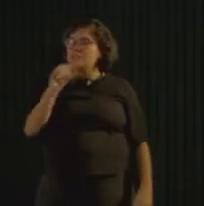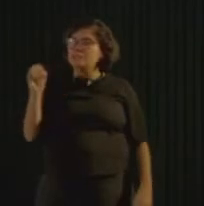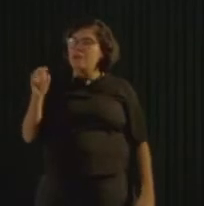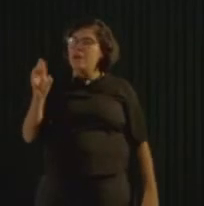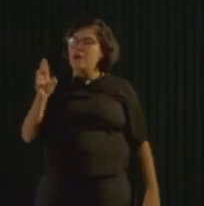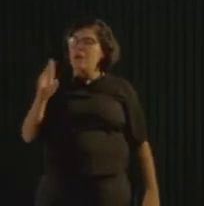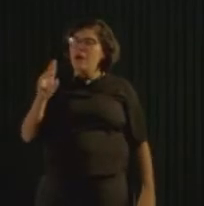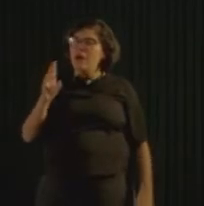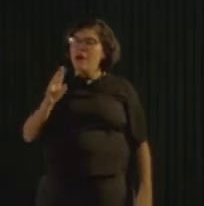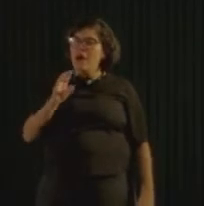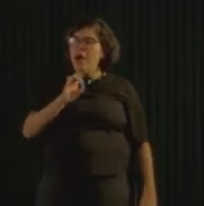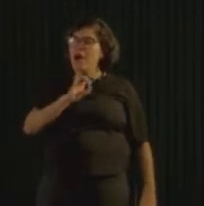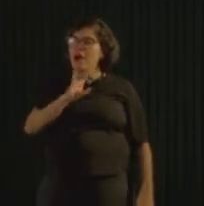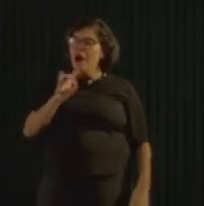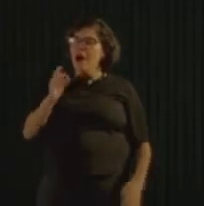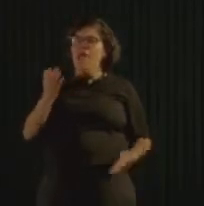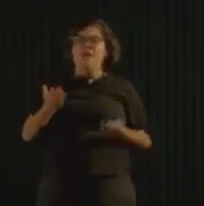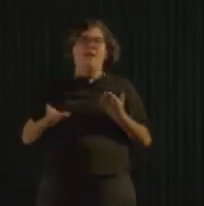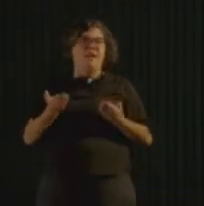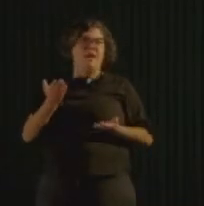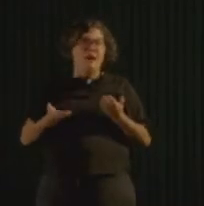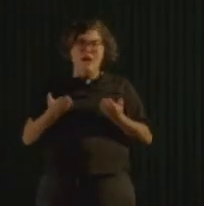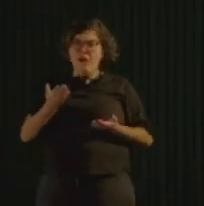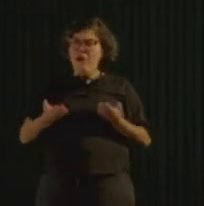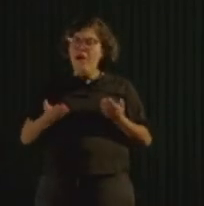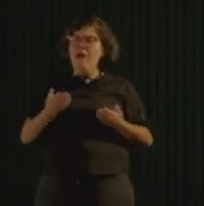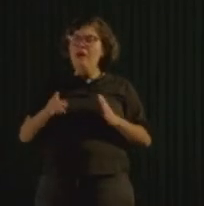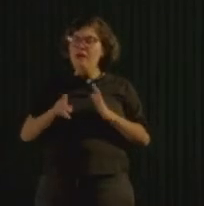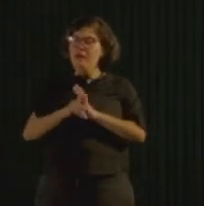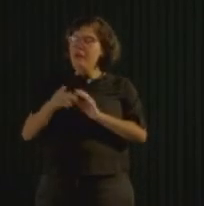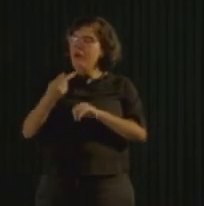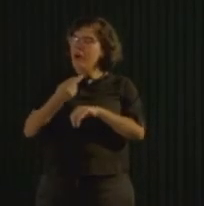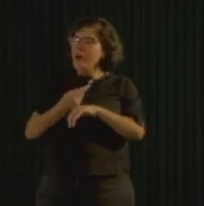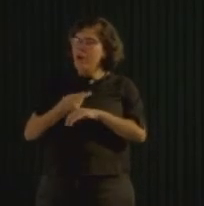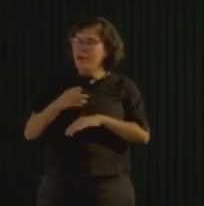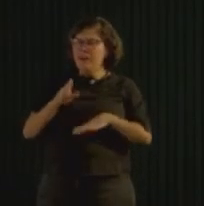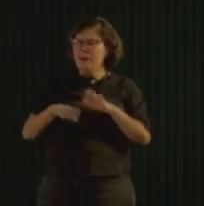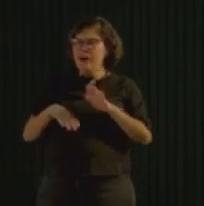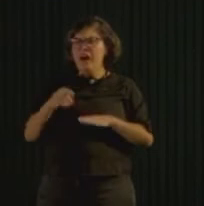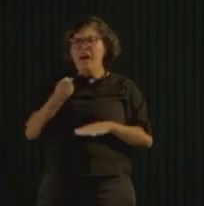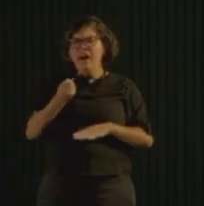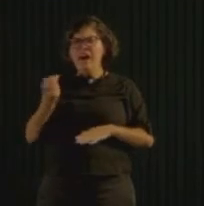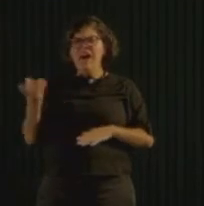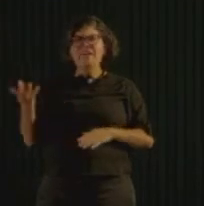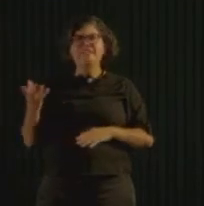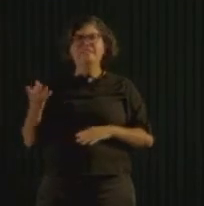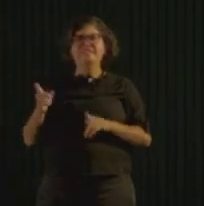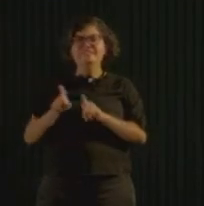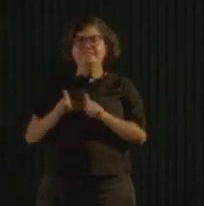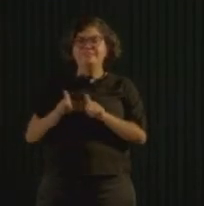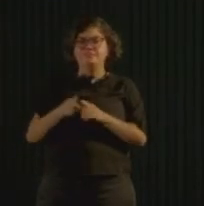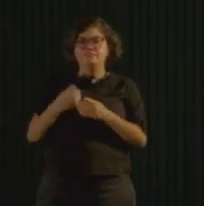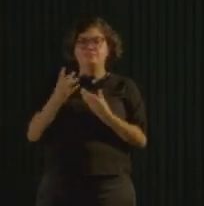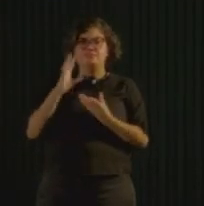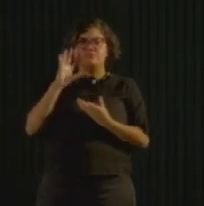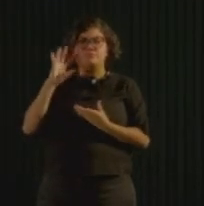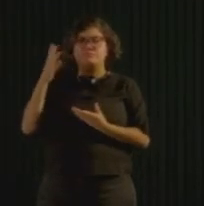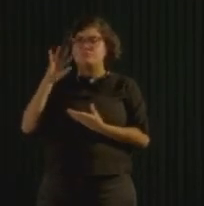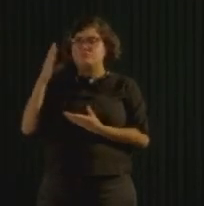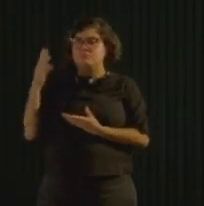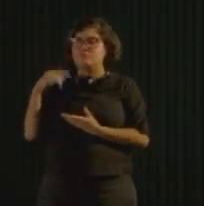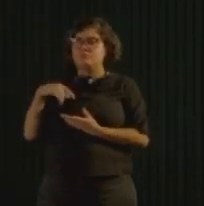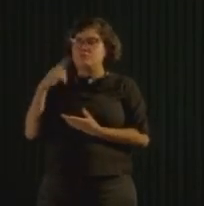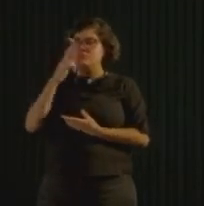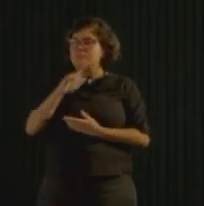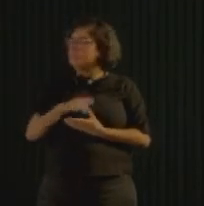R$ 150, R$ 200, a depender do que elas criarem, a depender das soluções que saírem de lá.